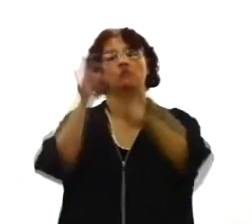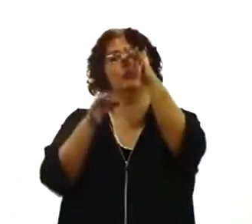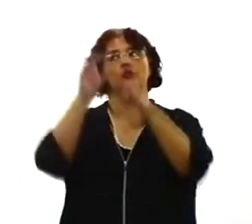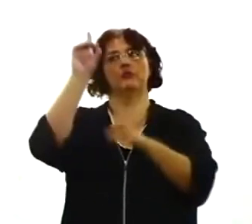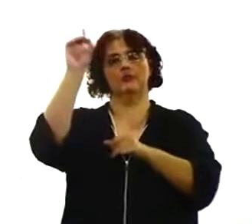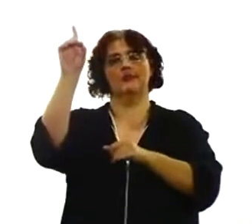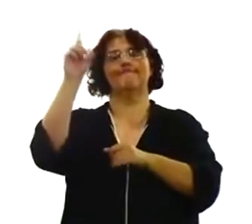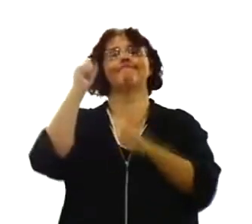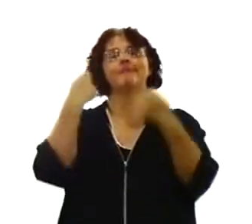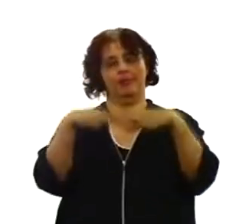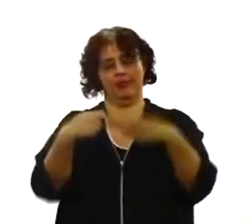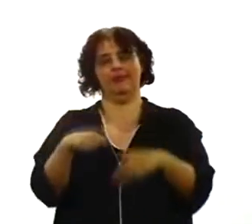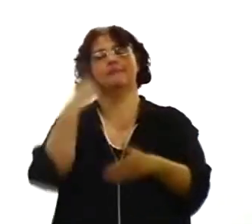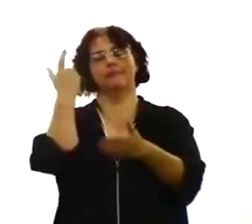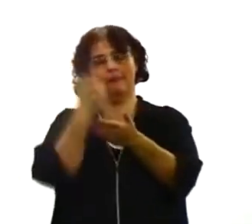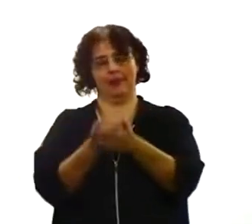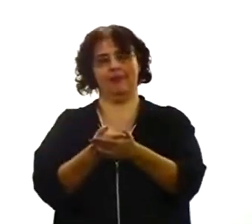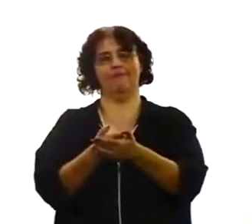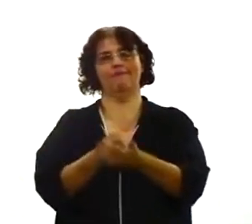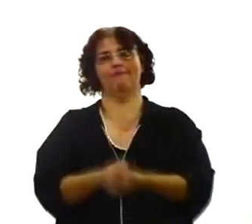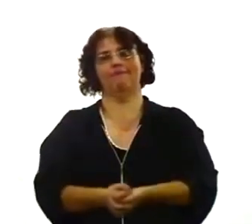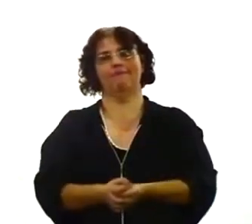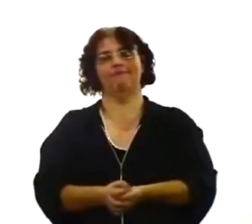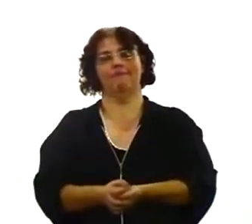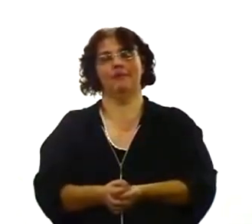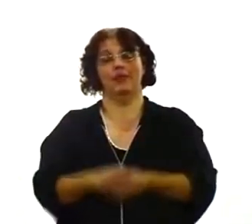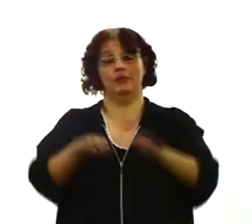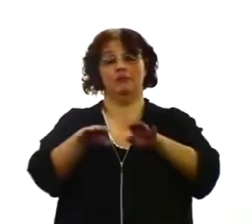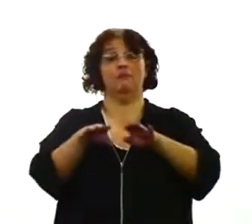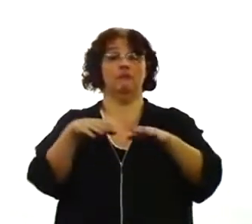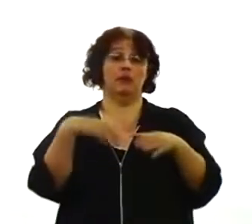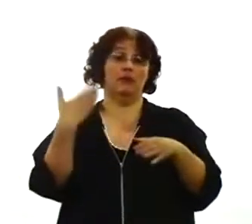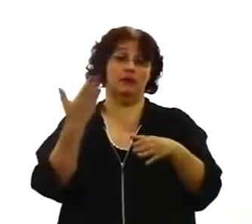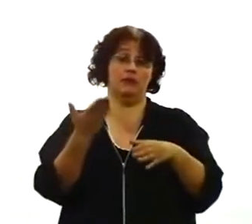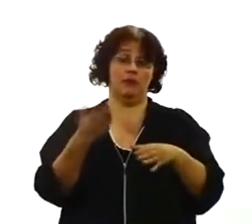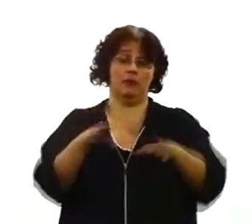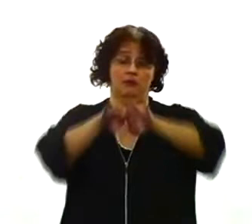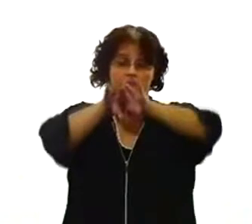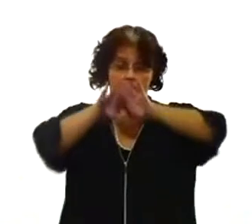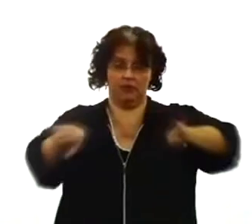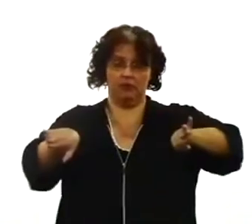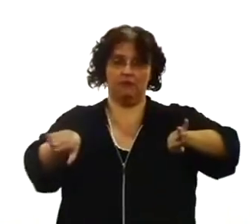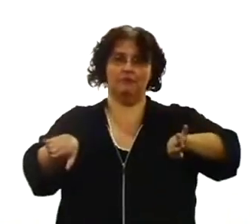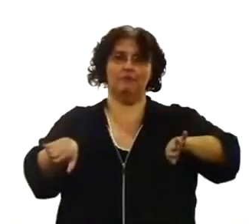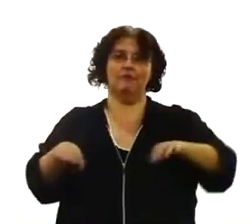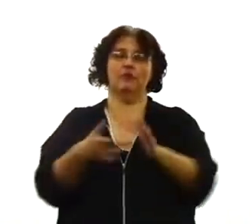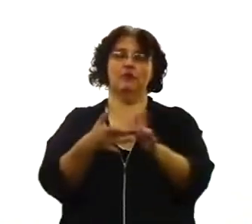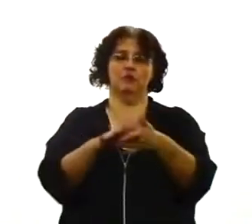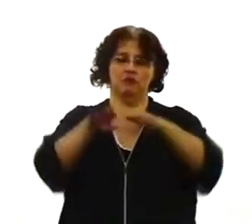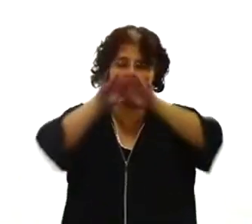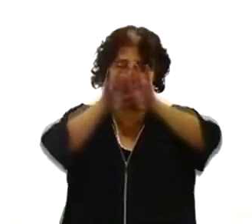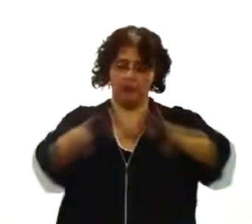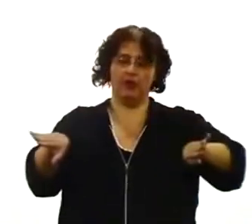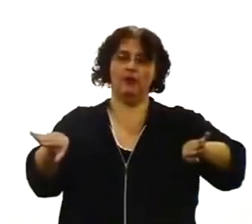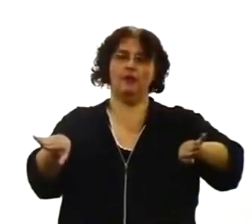Tem de pagar. Mas com essa ruptura. Jesus Cristo. Nós passamos então